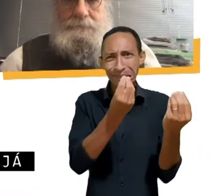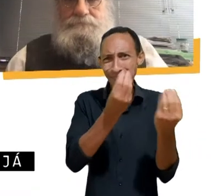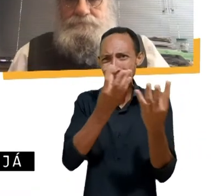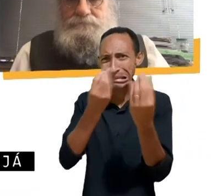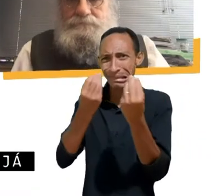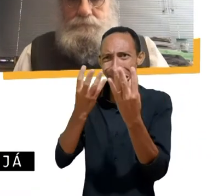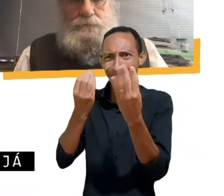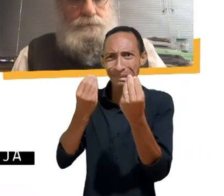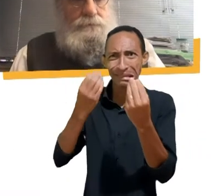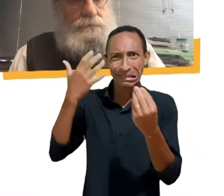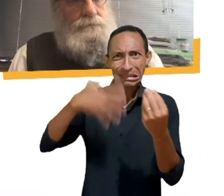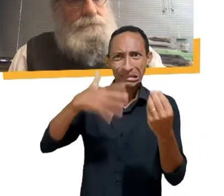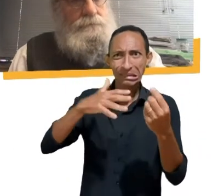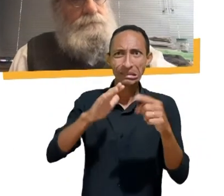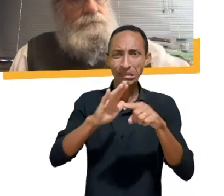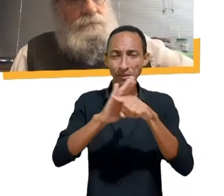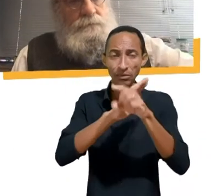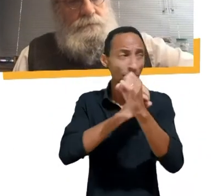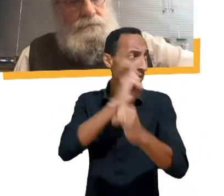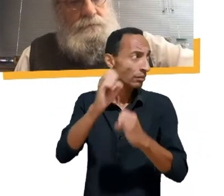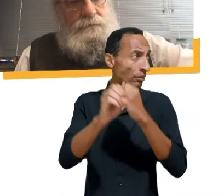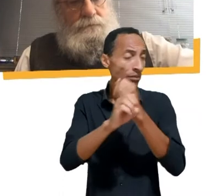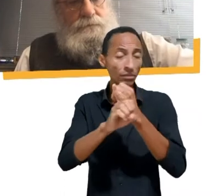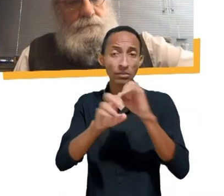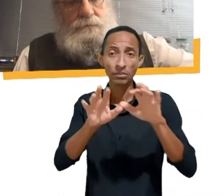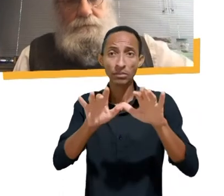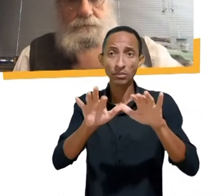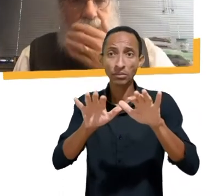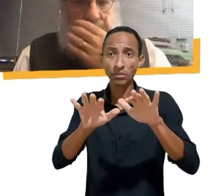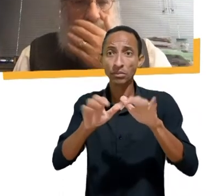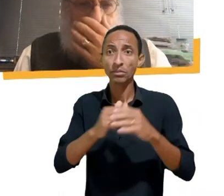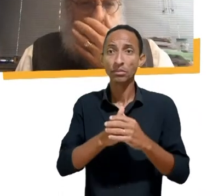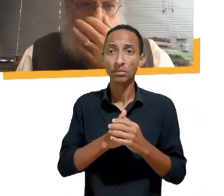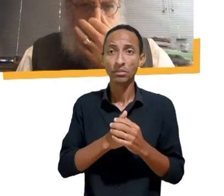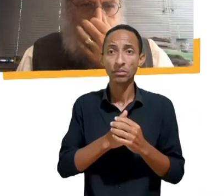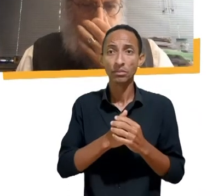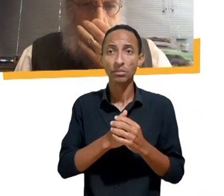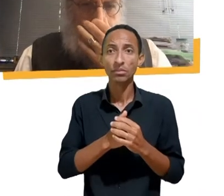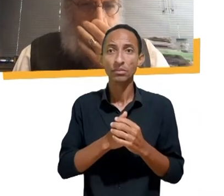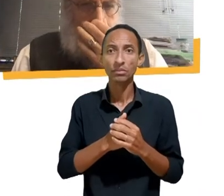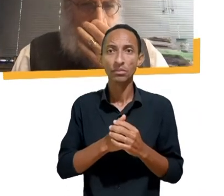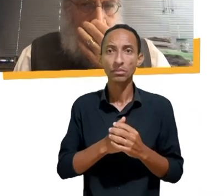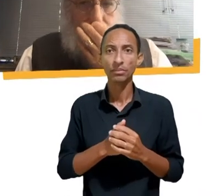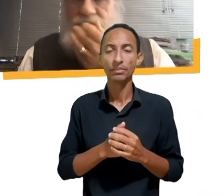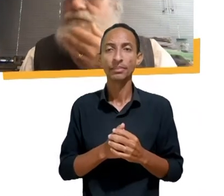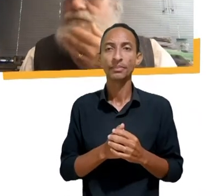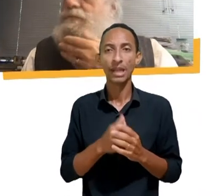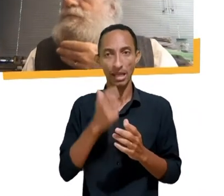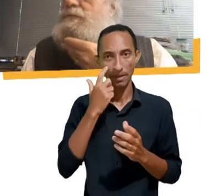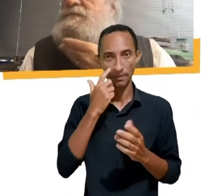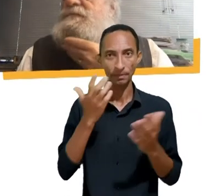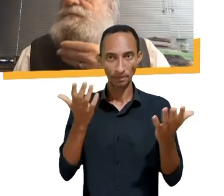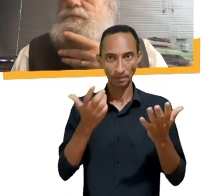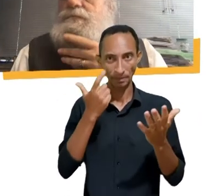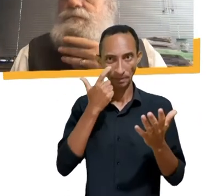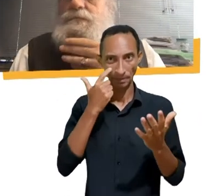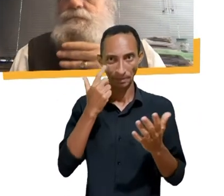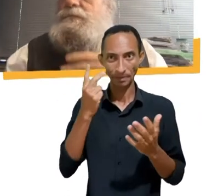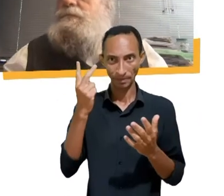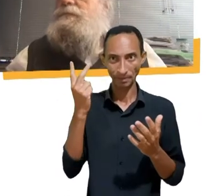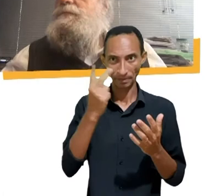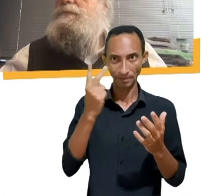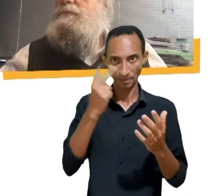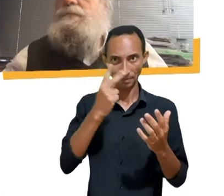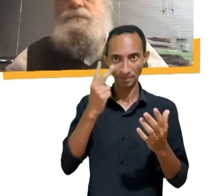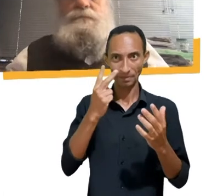realmente, esse debate é fundamental. E agora vou passar para a nossa segunda rodada de perguntas e eu farei